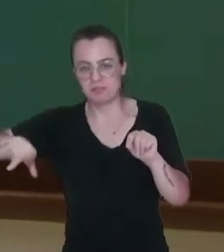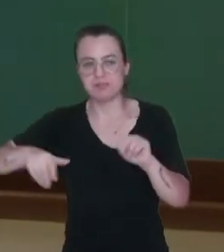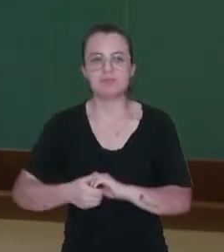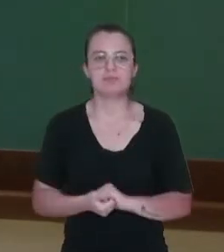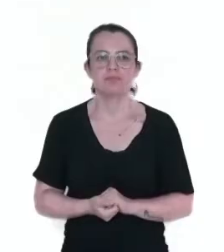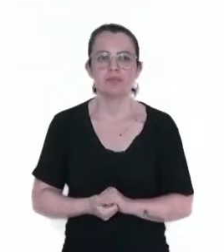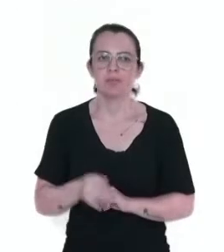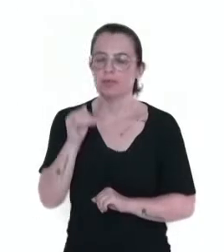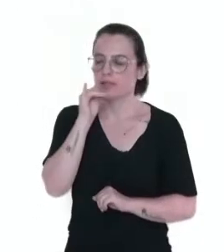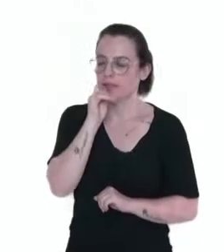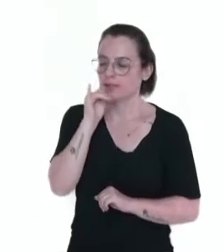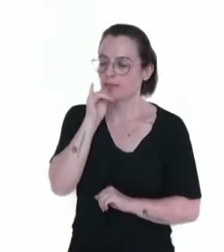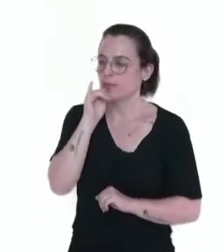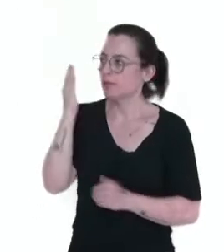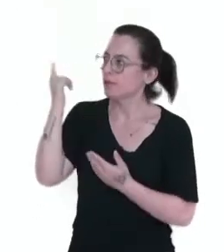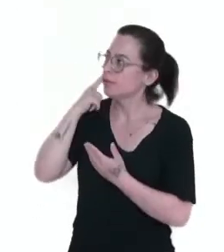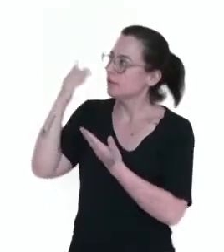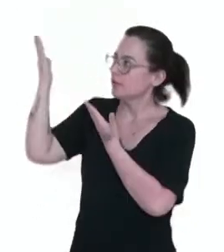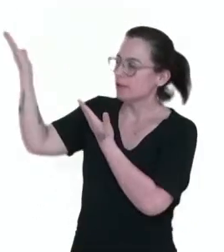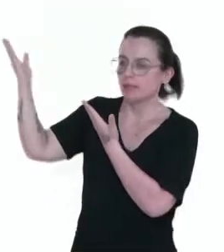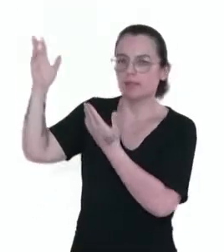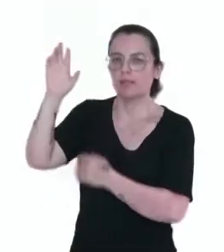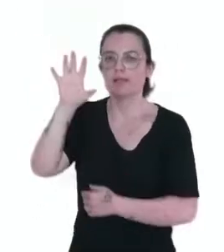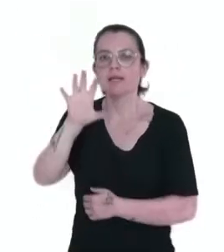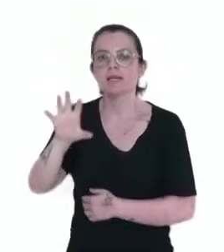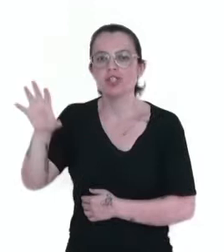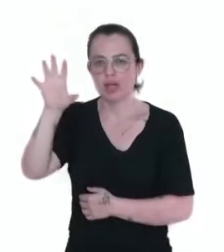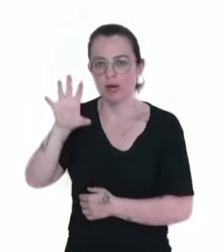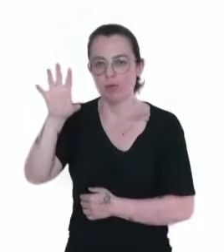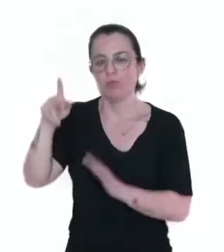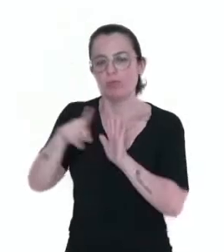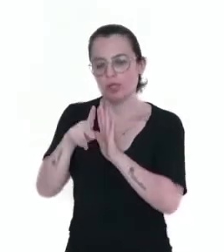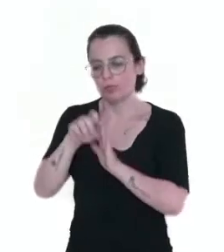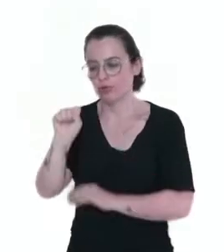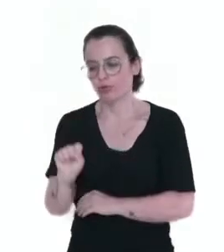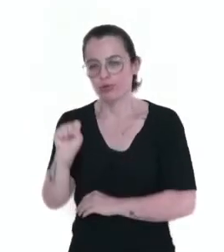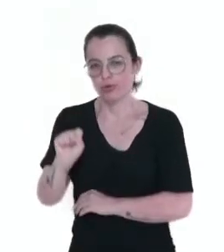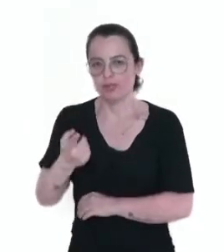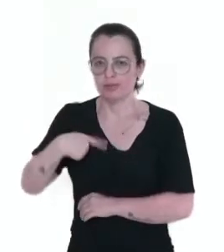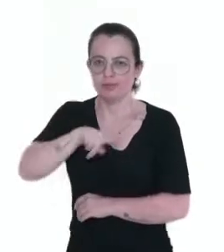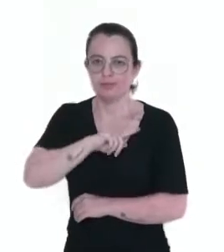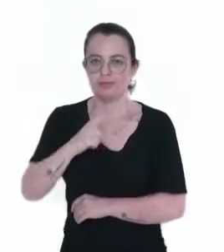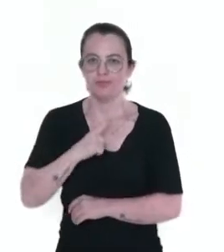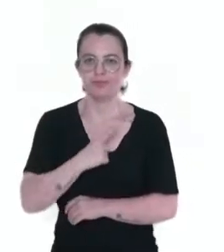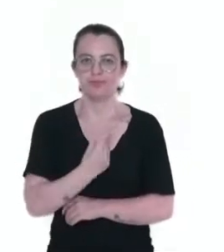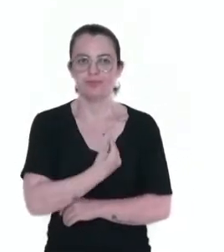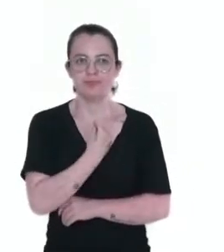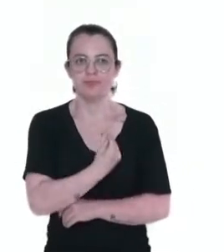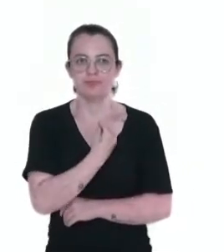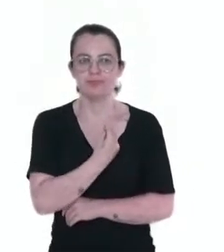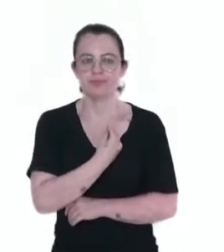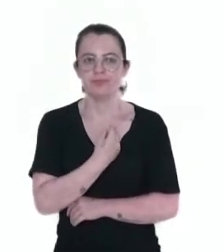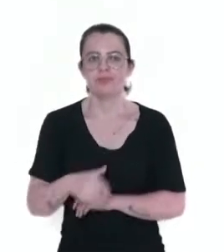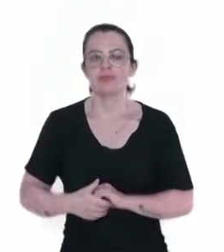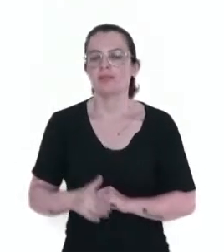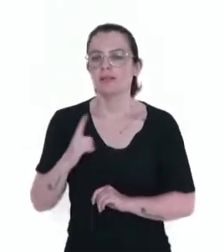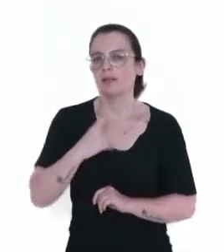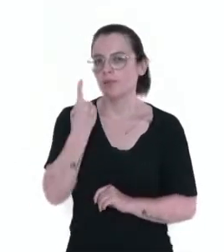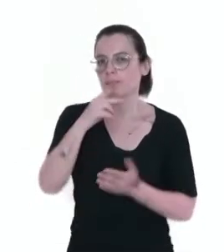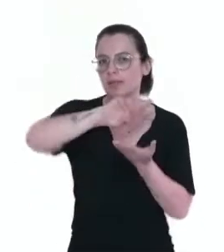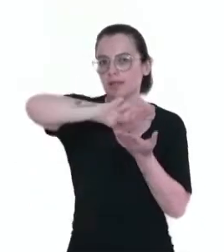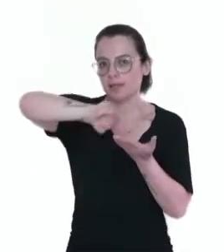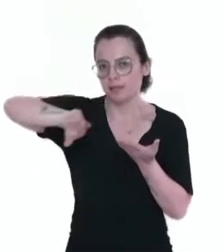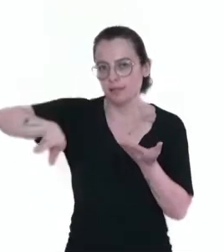por exemplo, a região sul, né? Que é a região onde nós vivemos. Então uma característica ou várias características